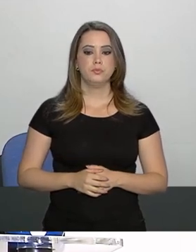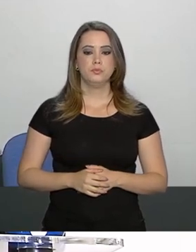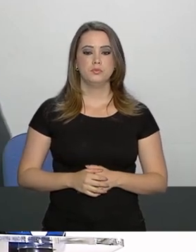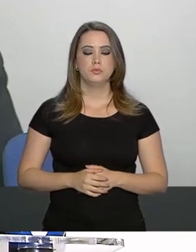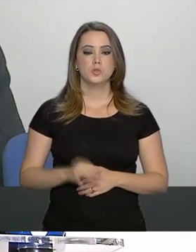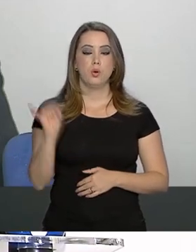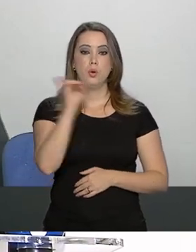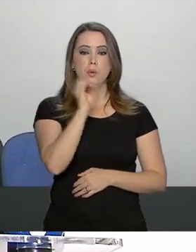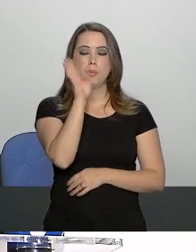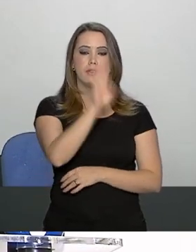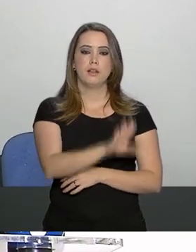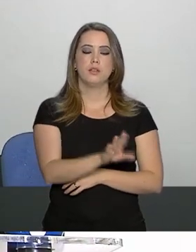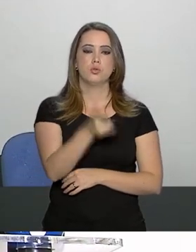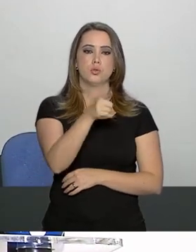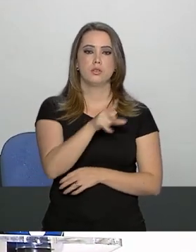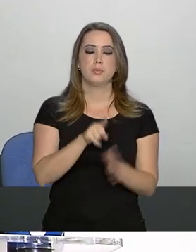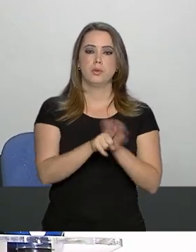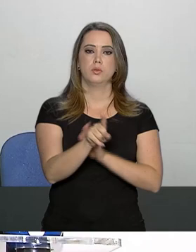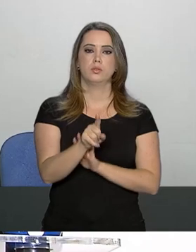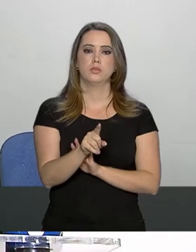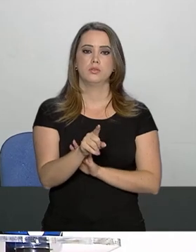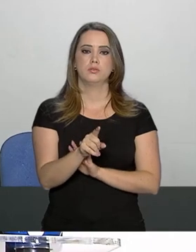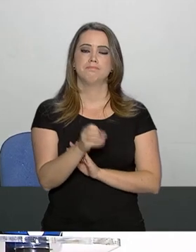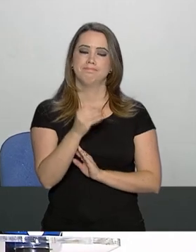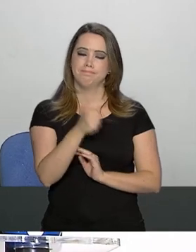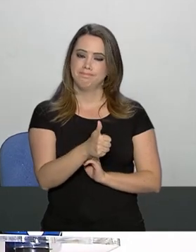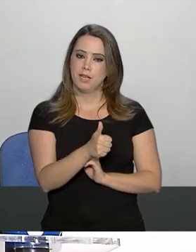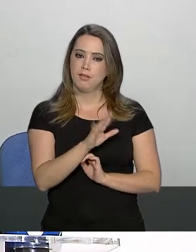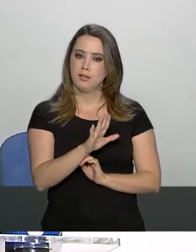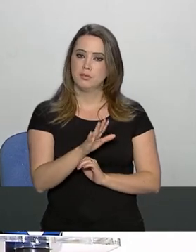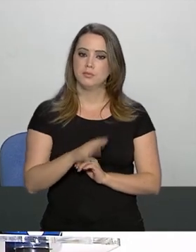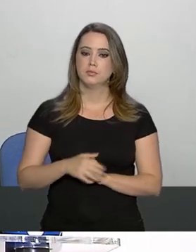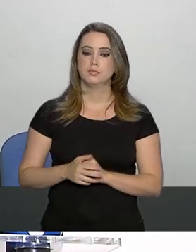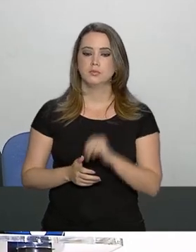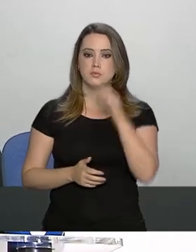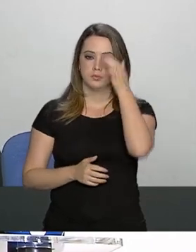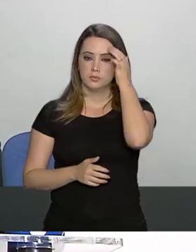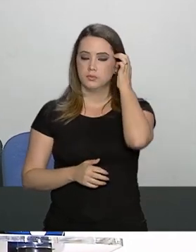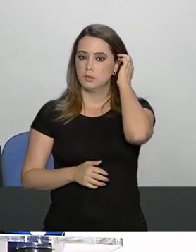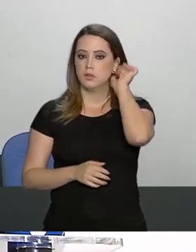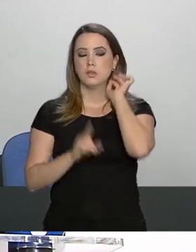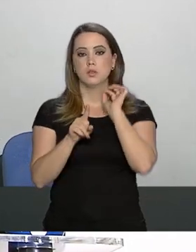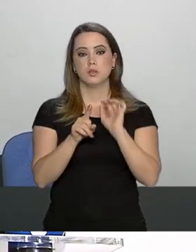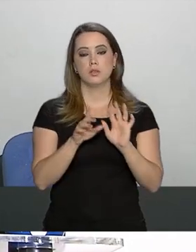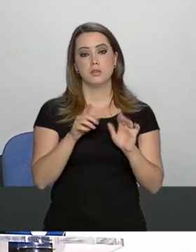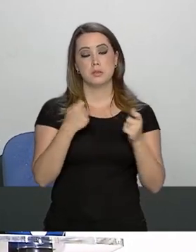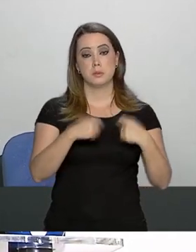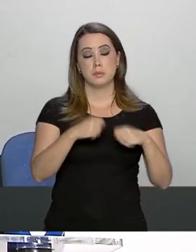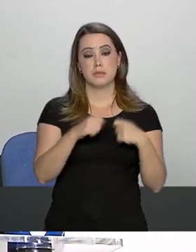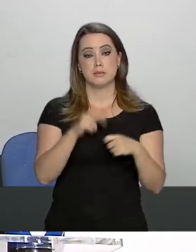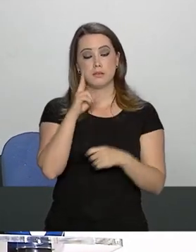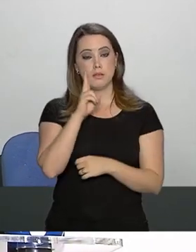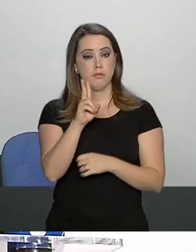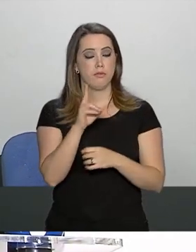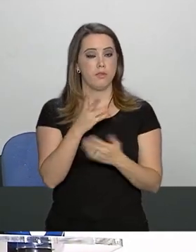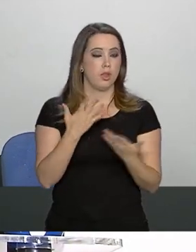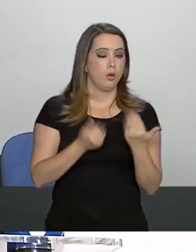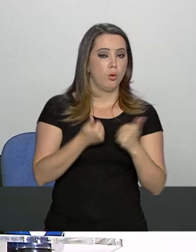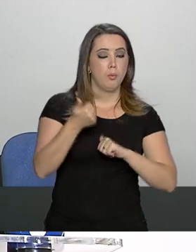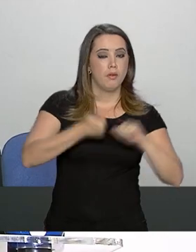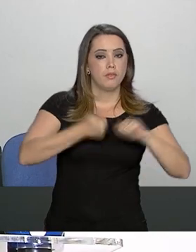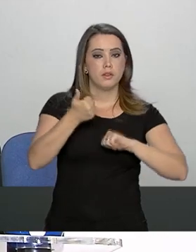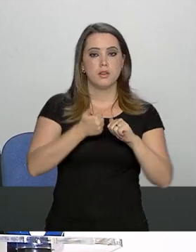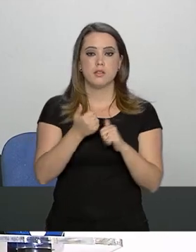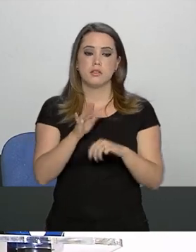Boa tarde, porta-voz. Como vai, senhor? Não, isso aí depende muito da avaliação e a